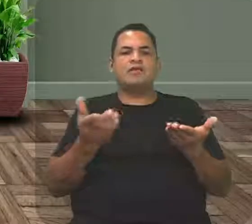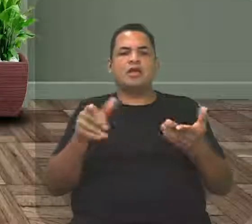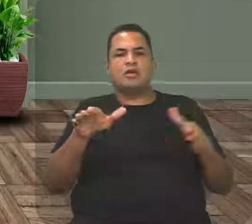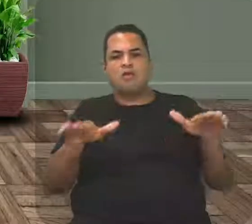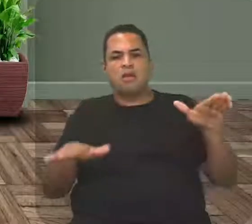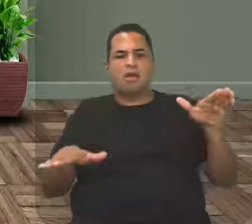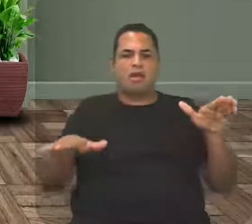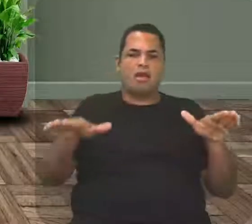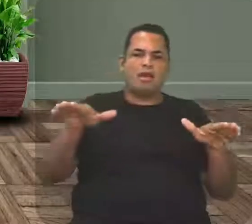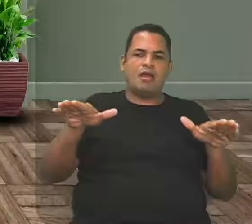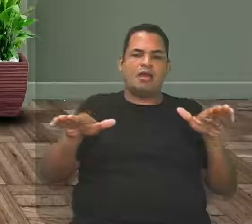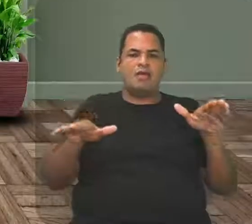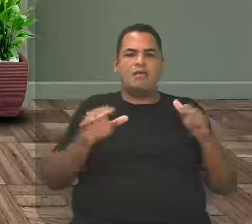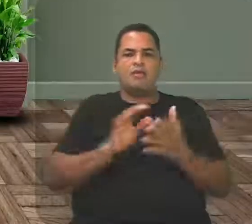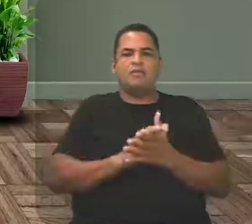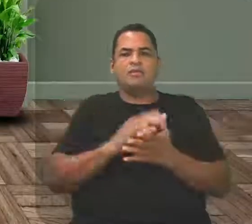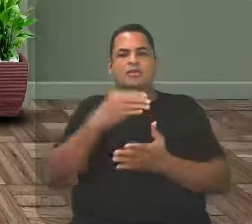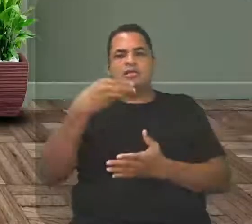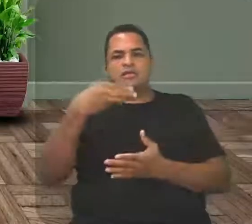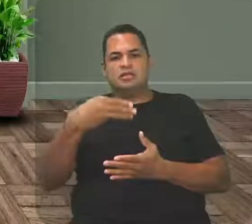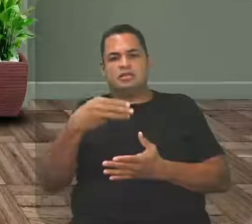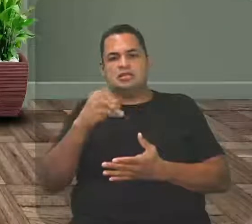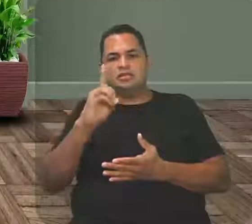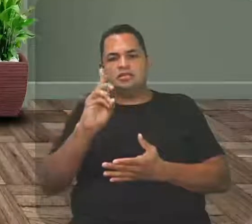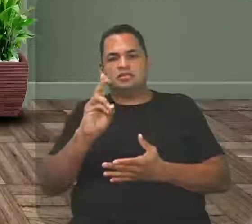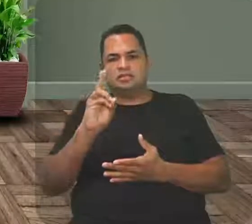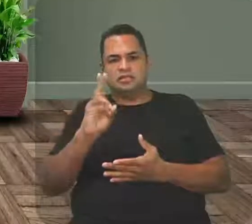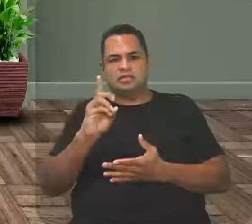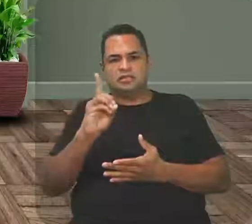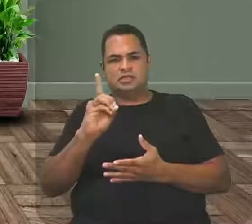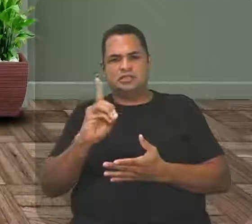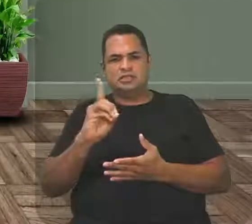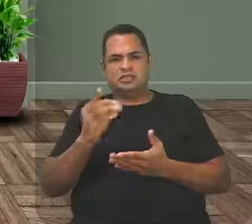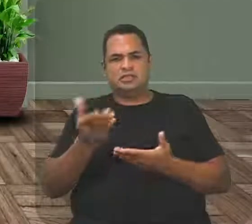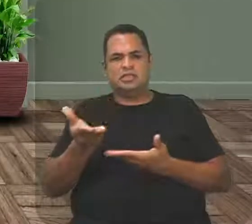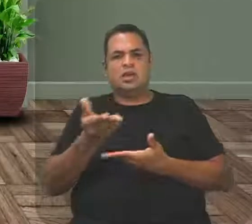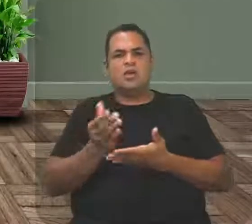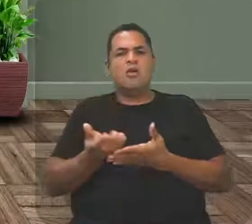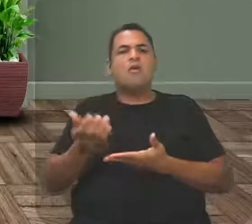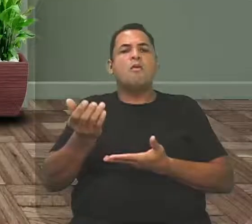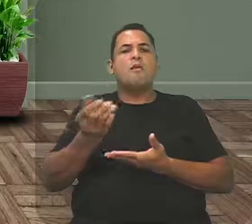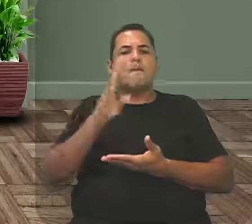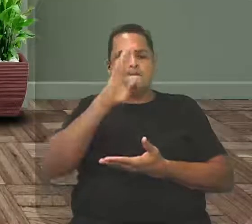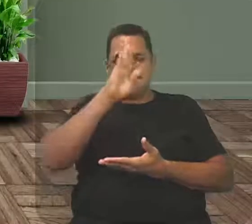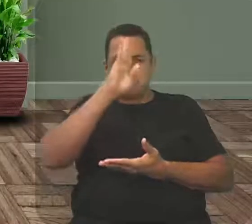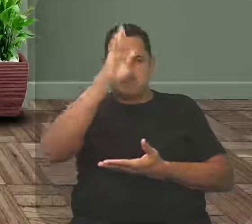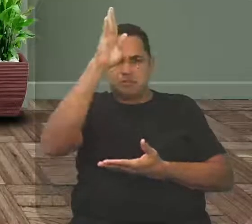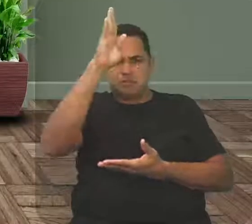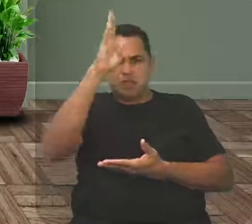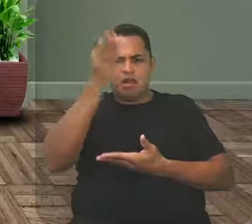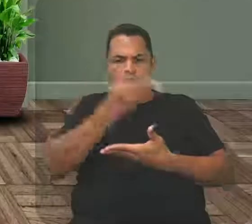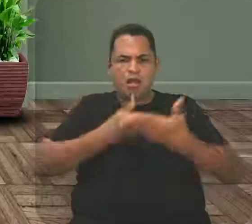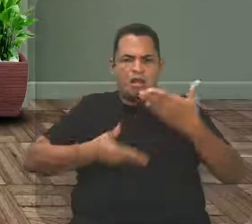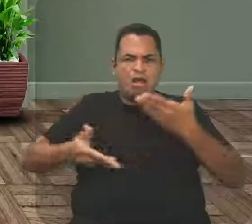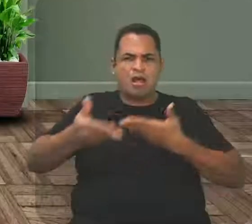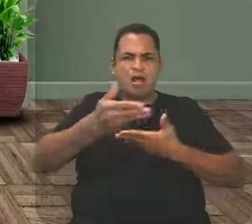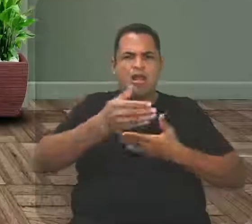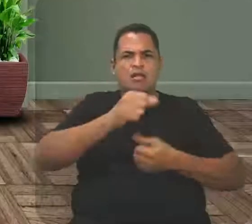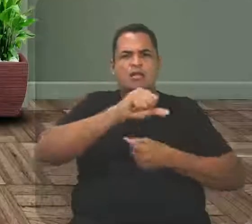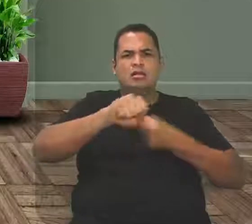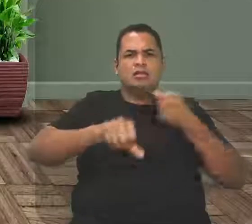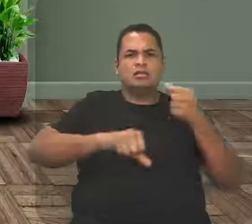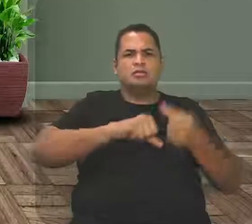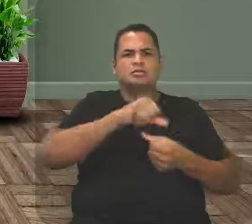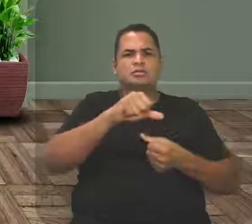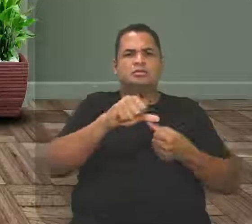centro. 3D, mostrando o homem o centro das relações, mudando do que havia sido a Idade